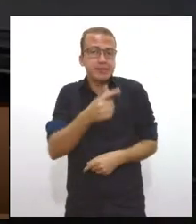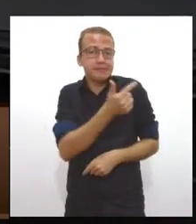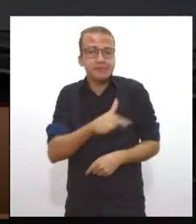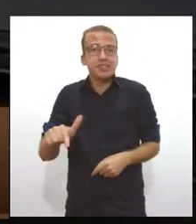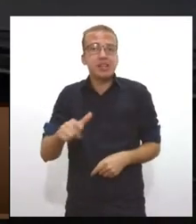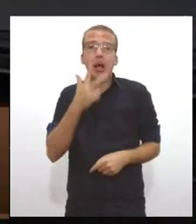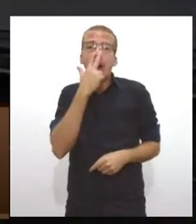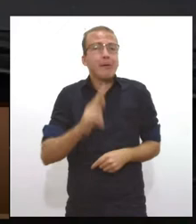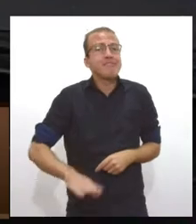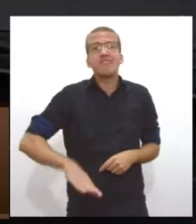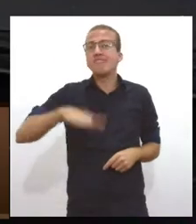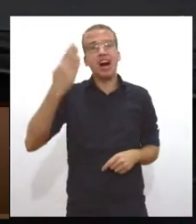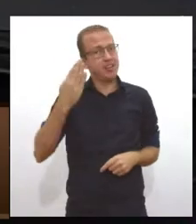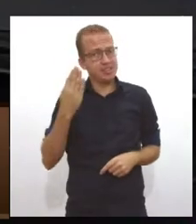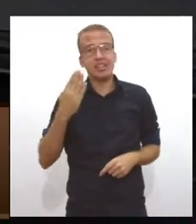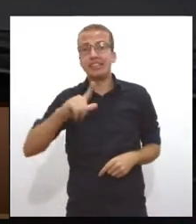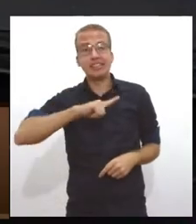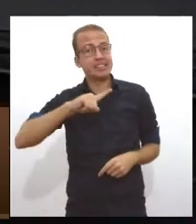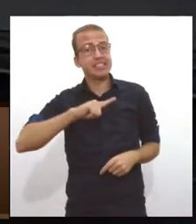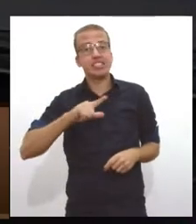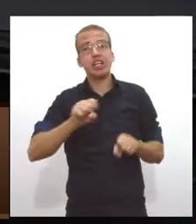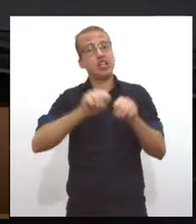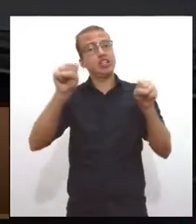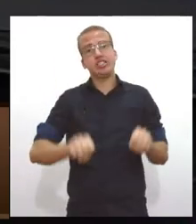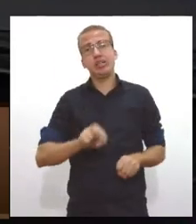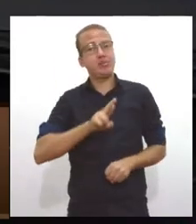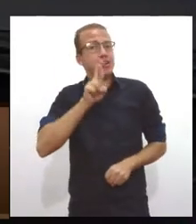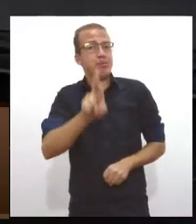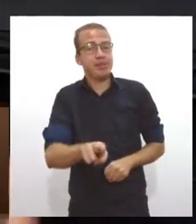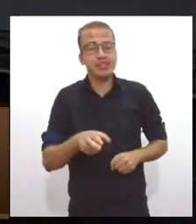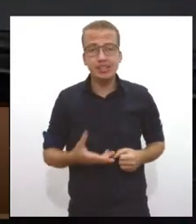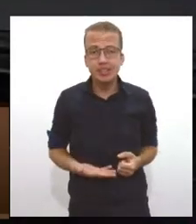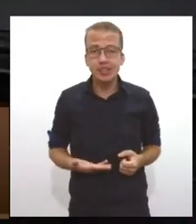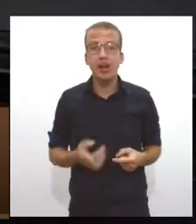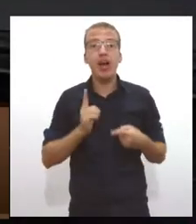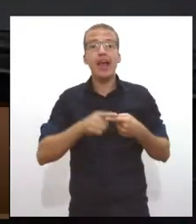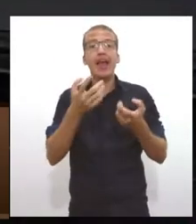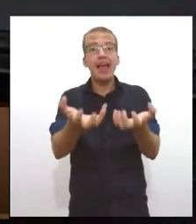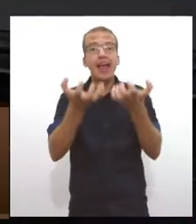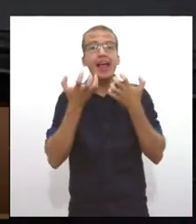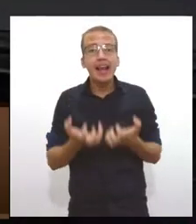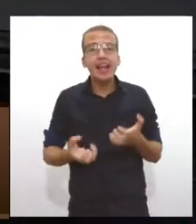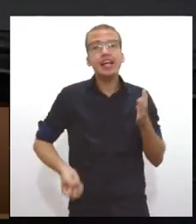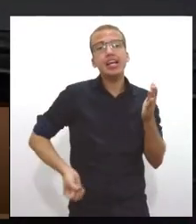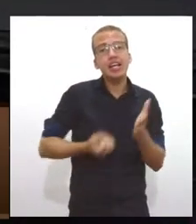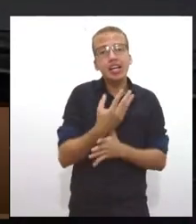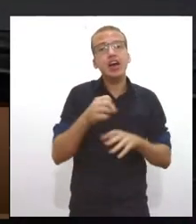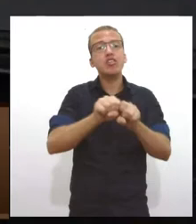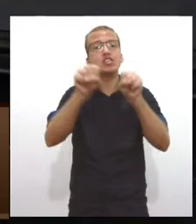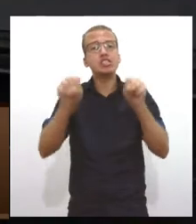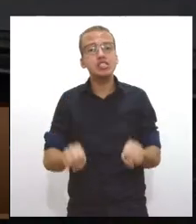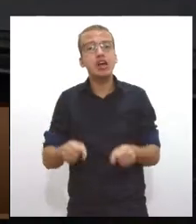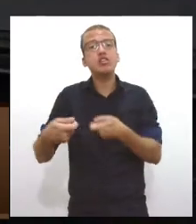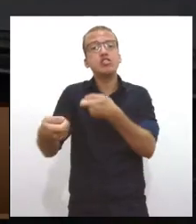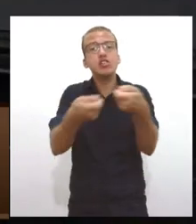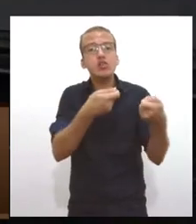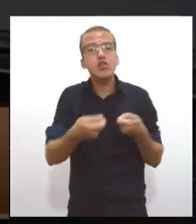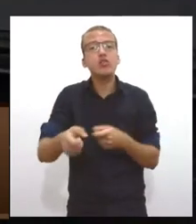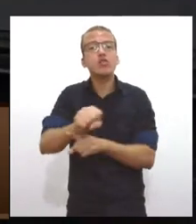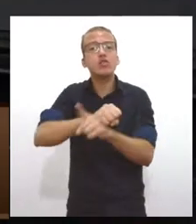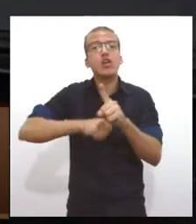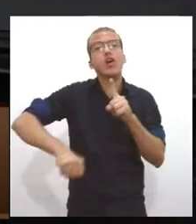sistema de representação que, por um lado, ele quer criar um sistema de controle social só para inglês ver.